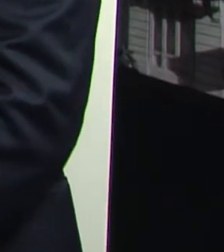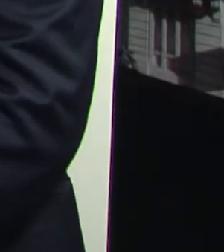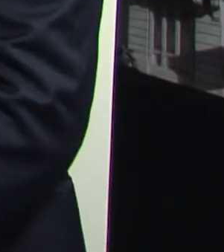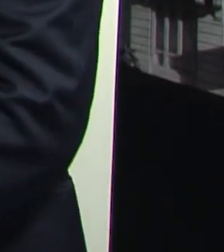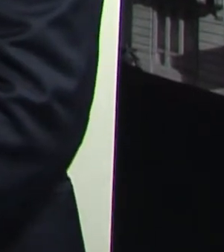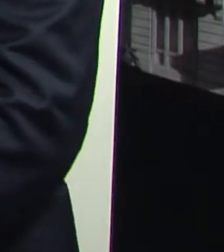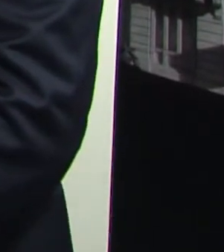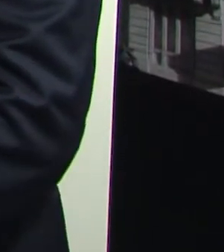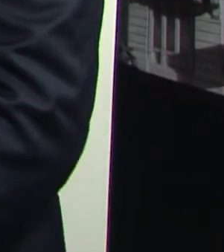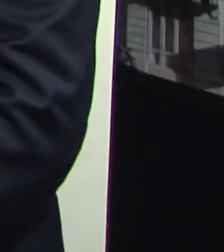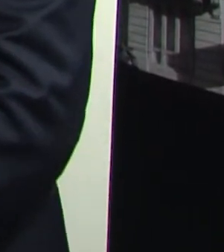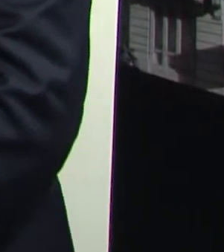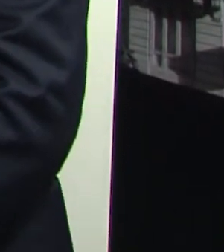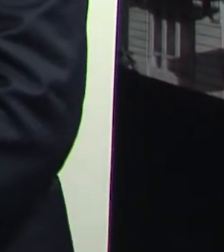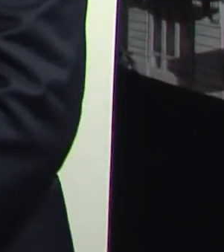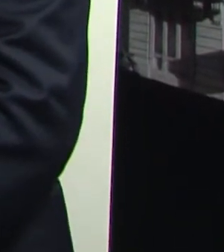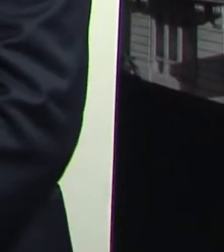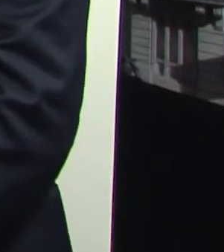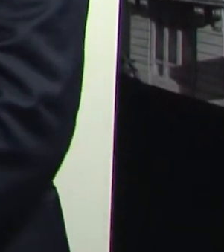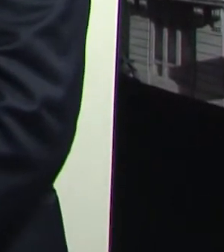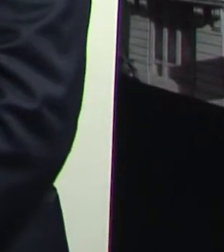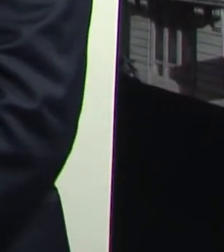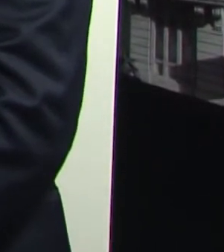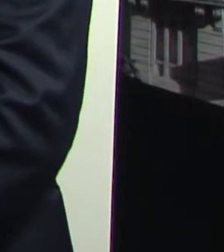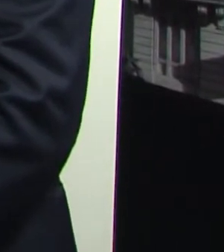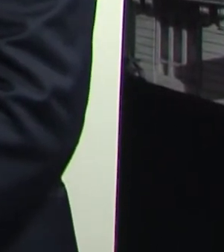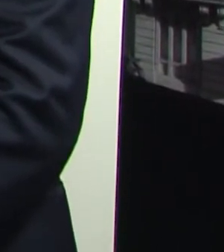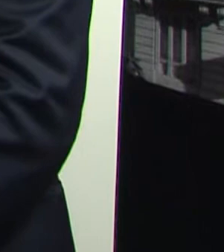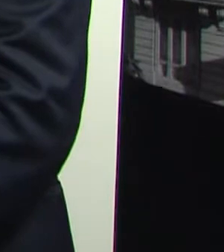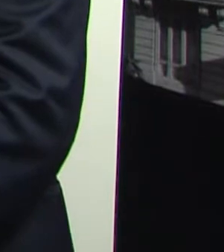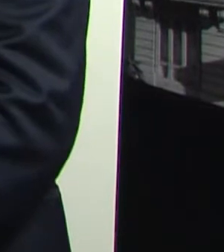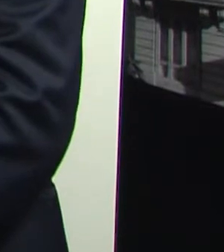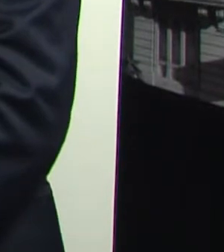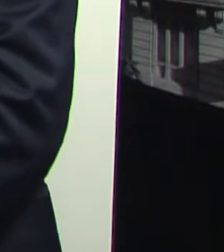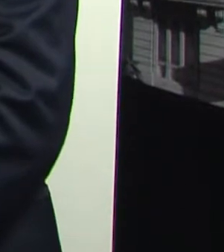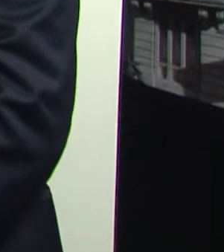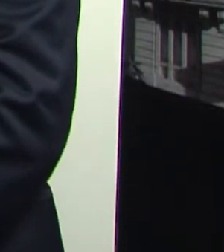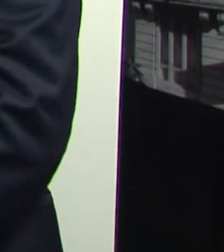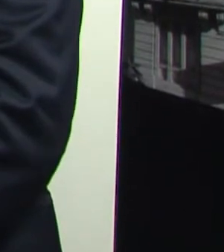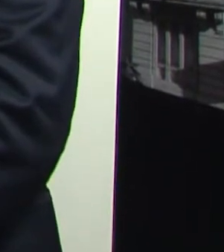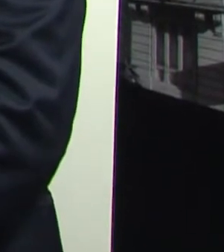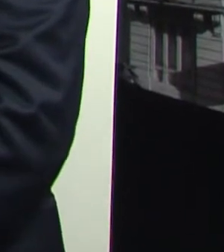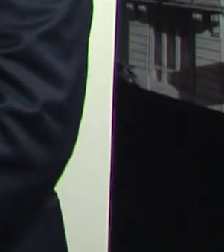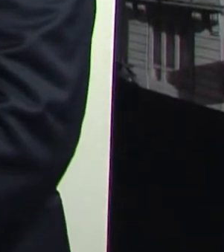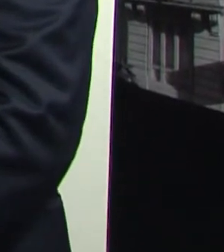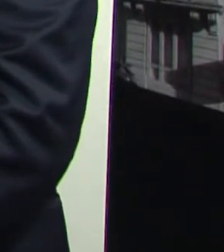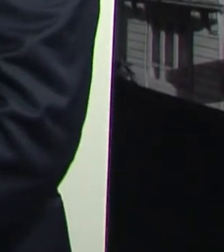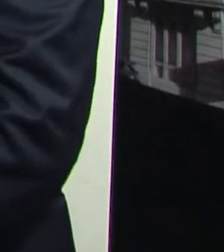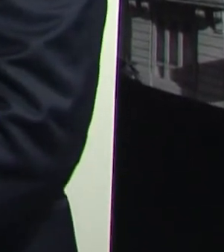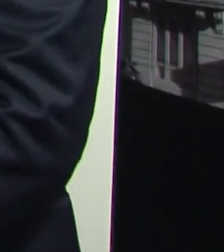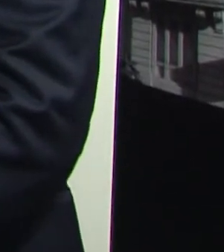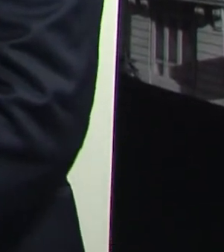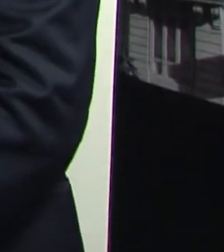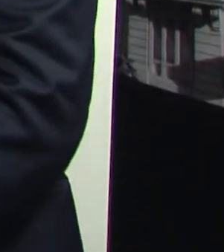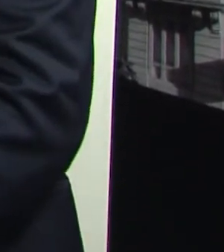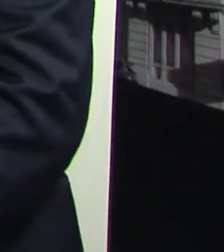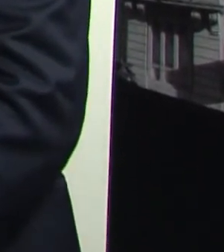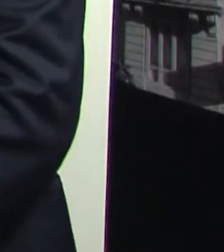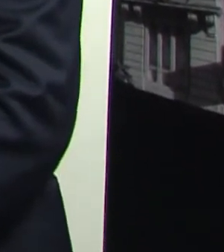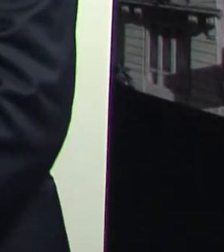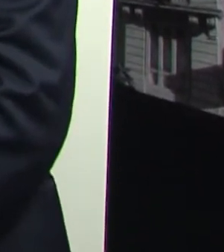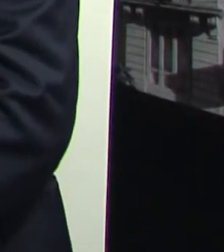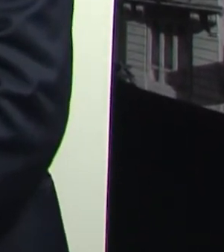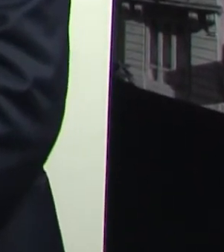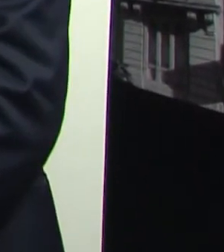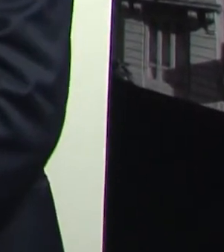propostas, quem tem o melhor currículo, a melhor envergadura, quem se apresenta como o melhor candidato para governar o Estado do Rio Grande do Sul. e espero que